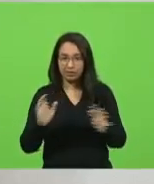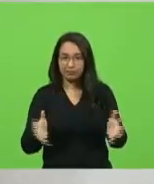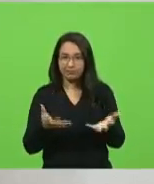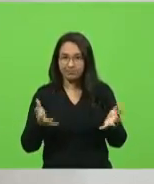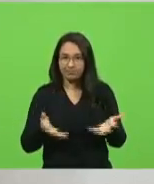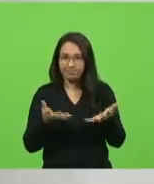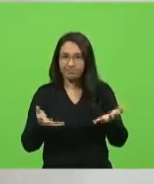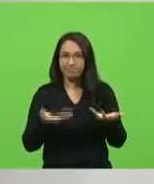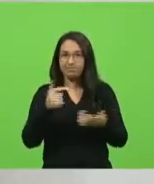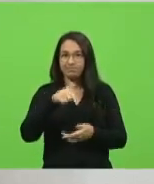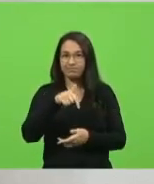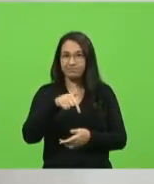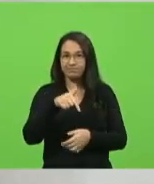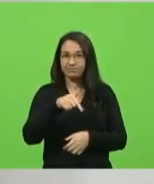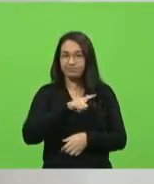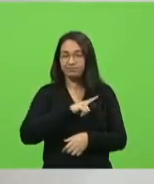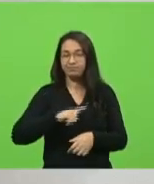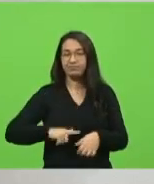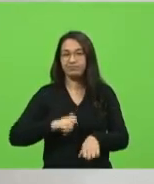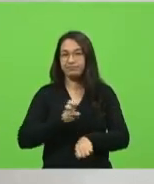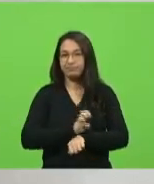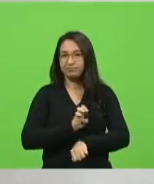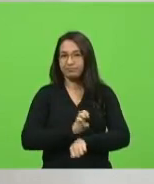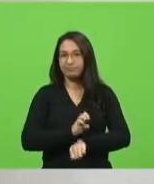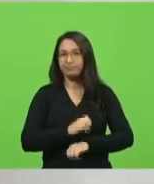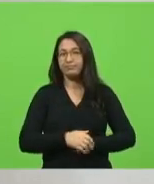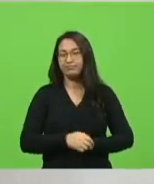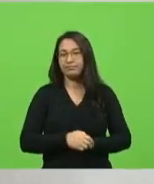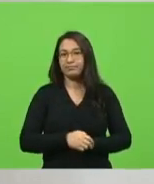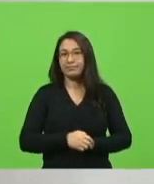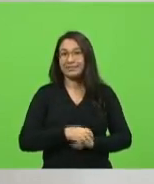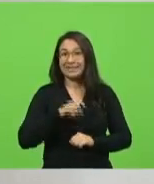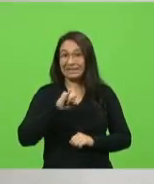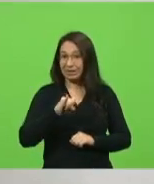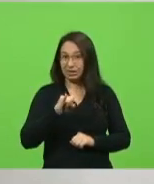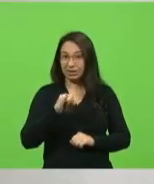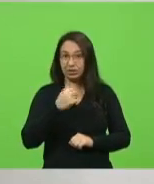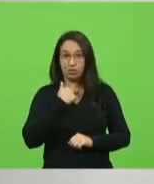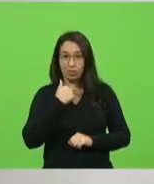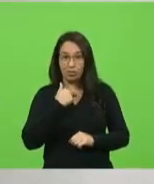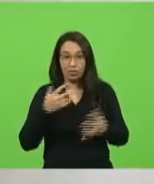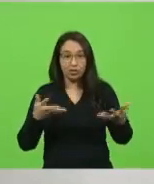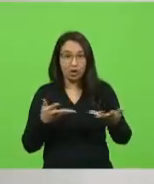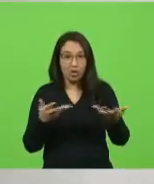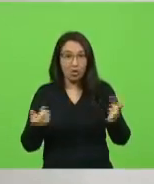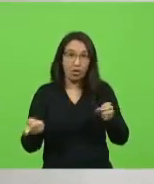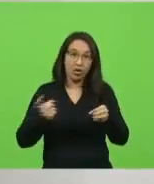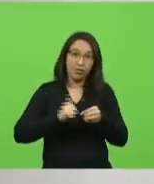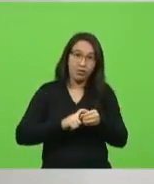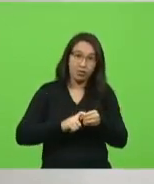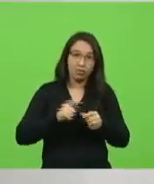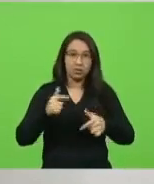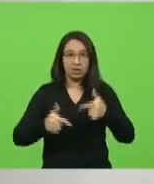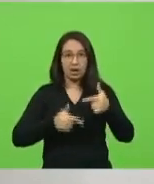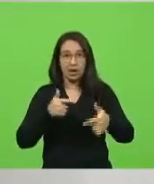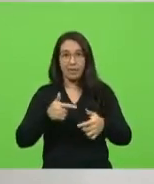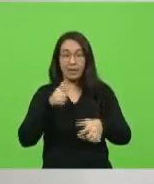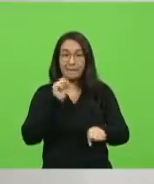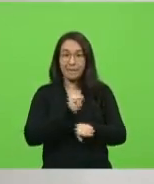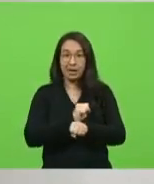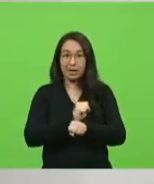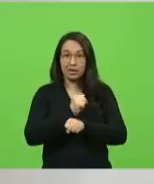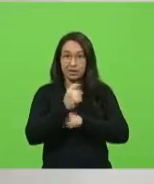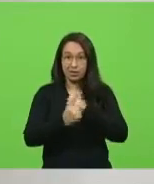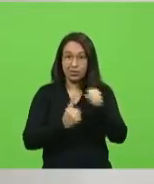Governo do Estado. Se eles não podem, agora, nesse momento crítico, retomar as atividades que já estão paradas há um ano,